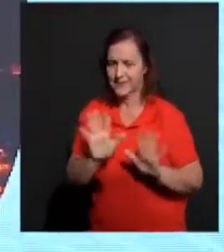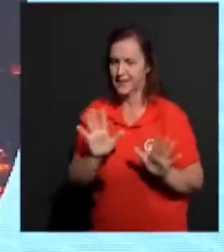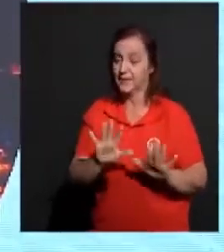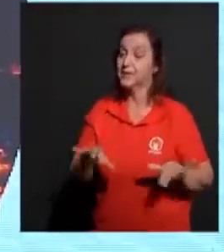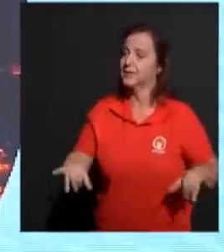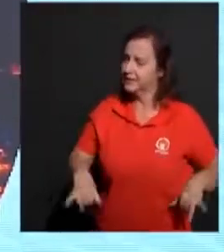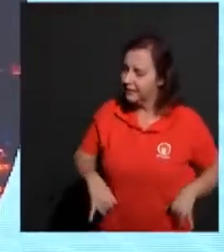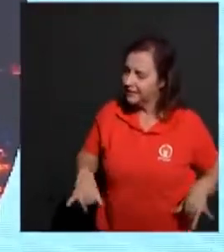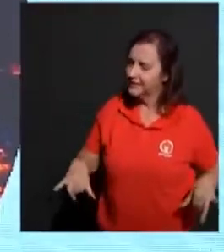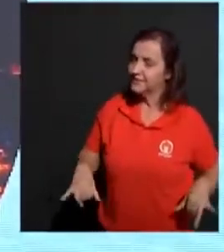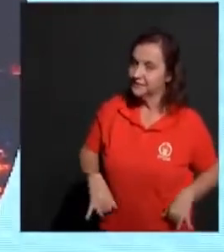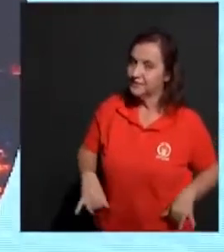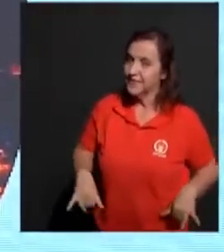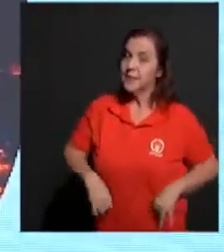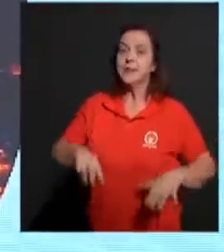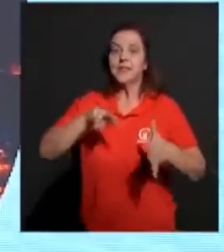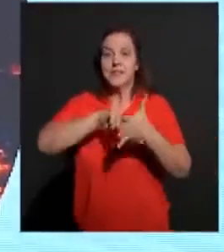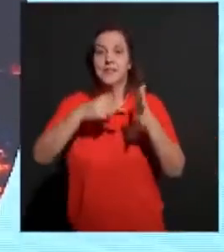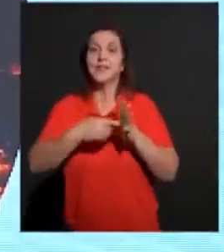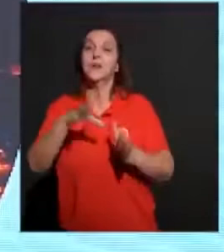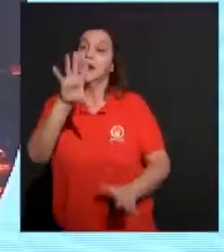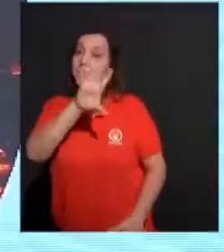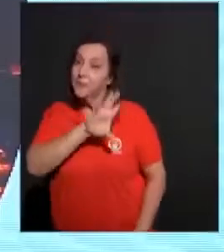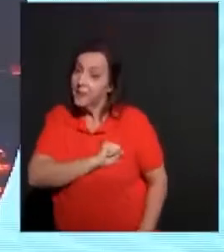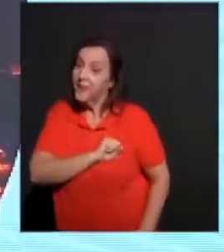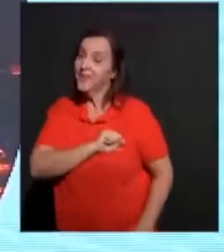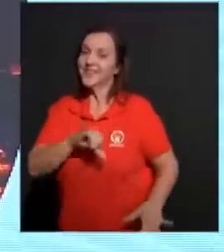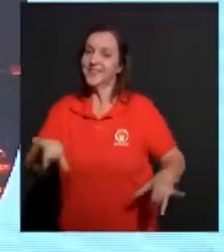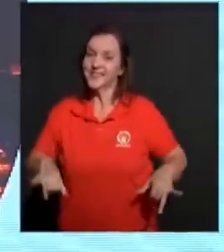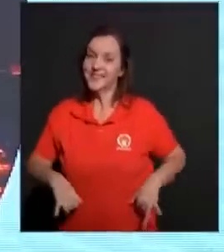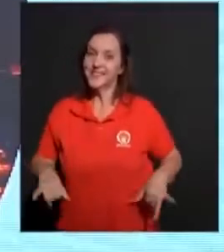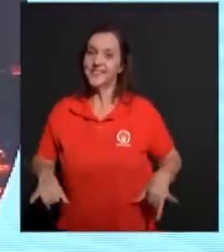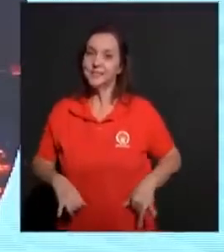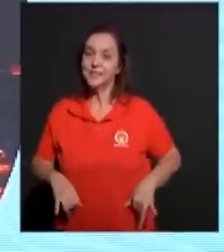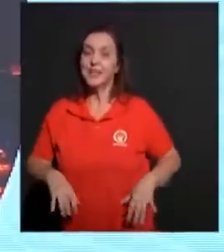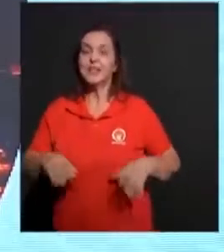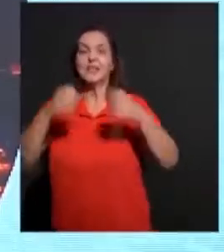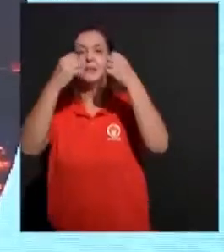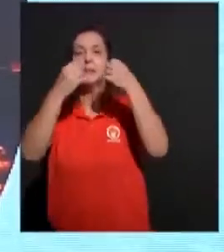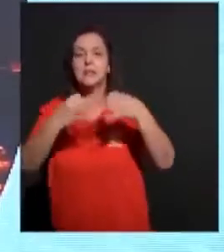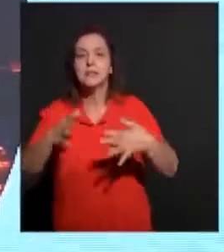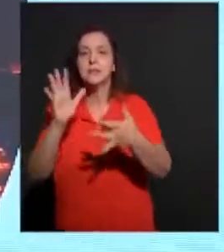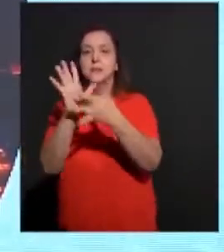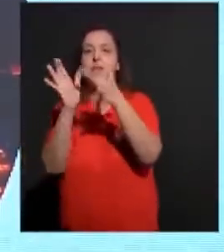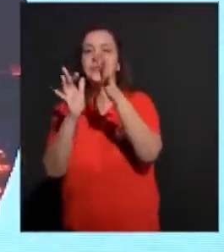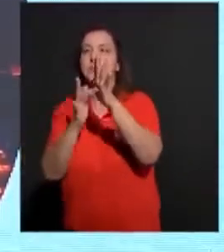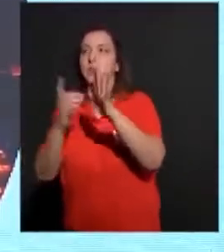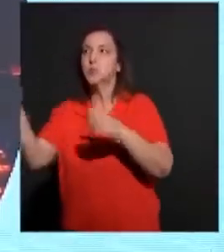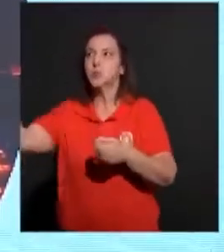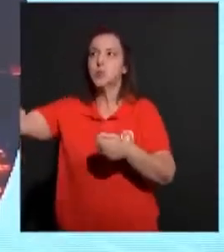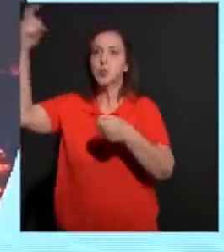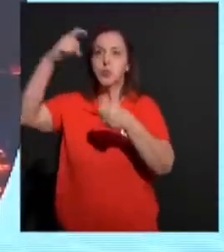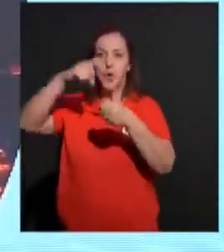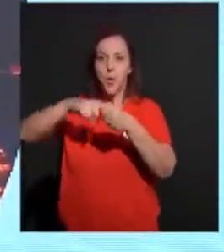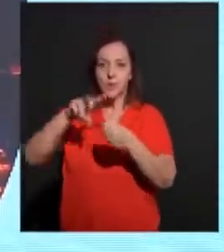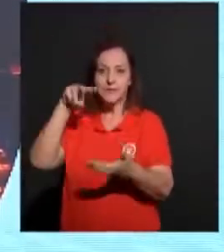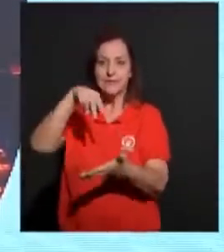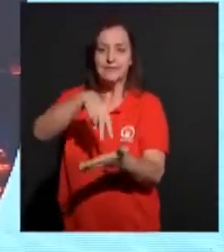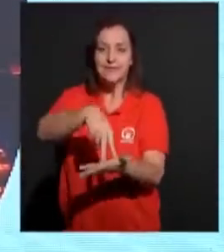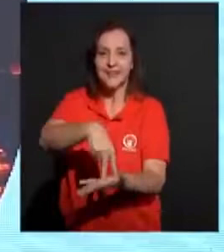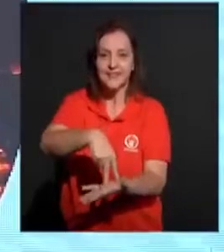O amor, ele é sofredor. Se nós estamos falando sobre a vinda de Cristo, nós precisamos ter